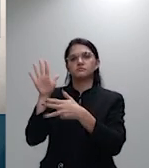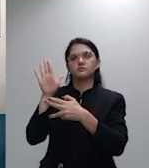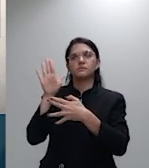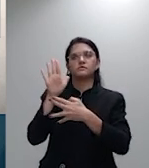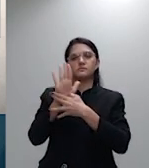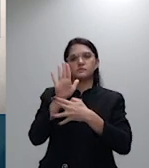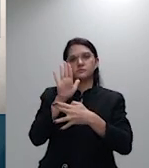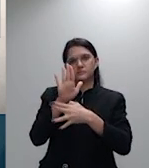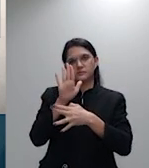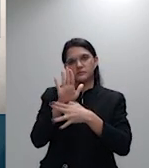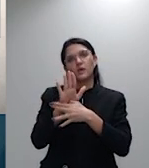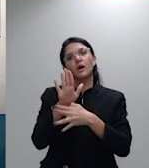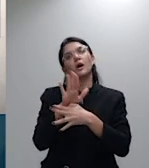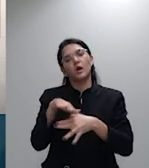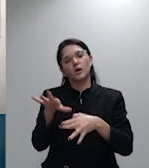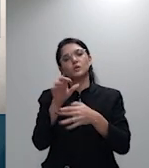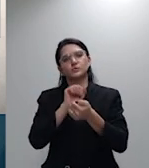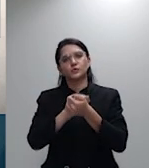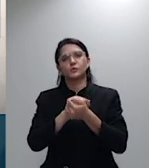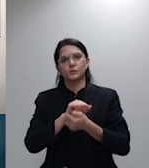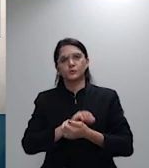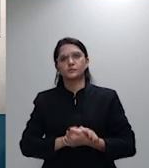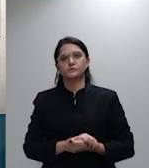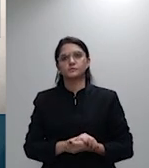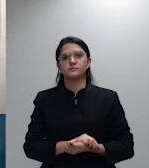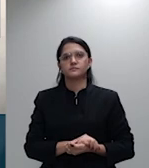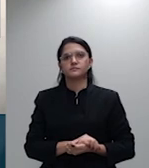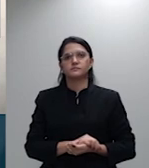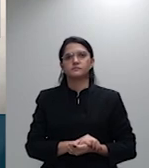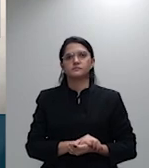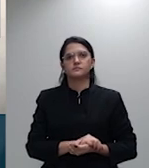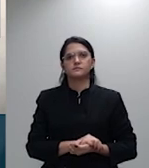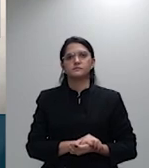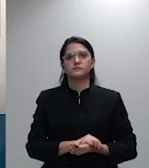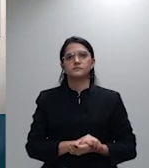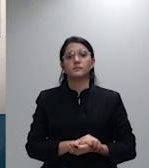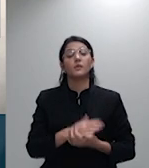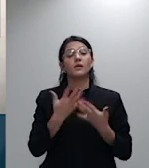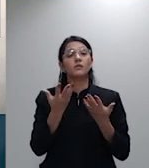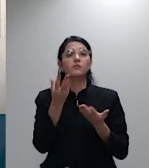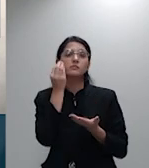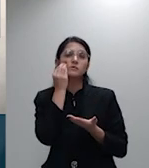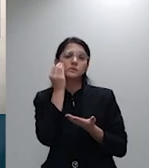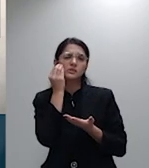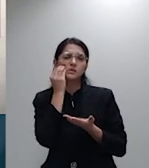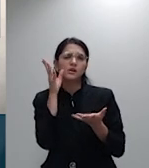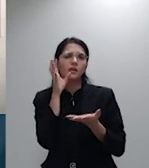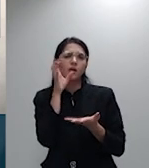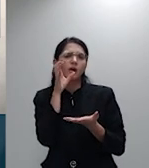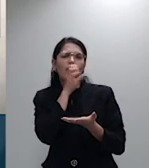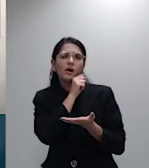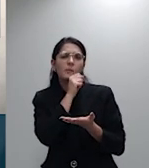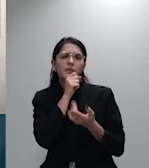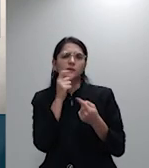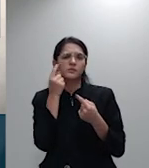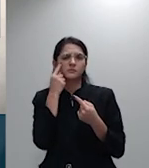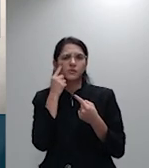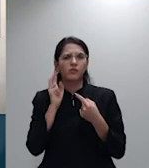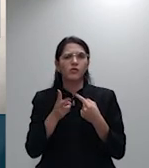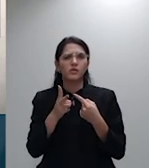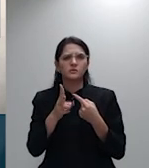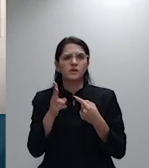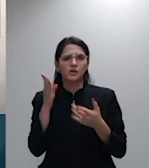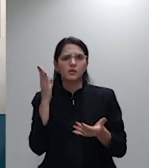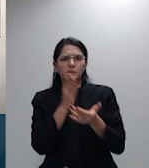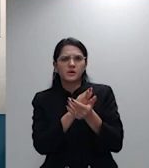bem tentar aqui agilizar na sequência me parece que são processos simples eu sei que o ministro Sanseverino